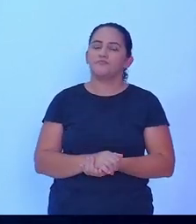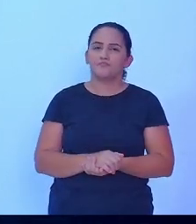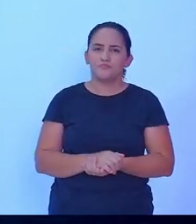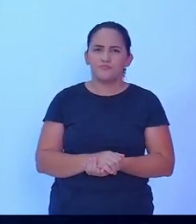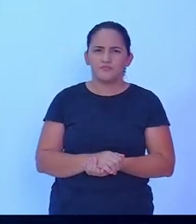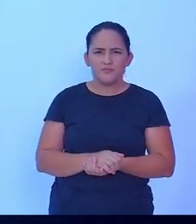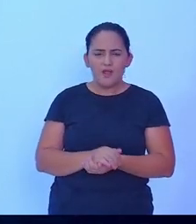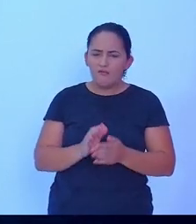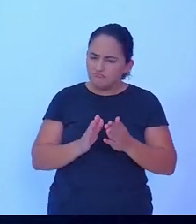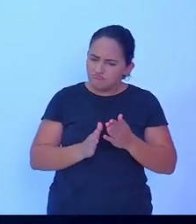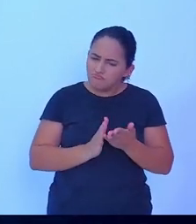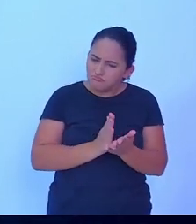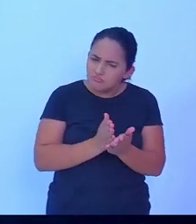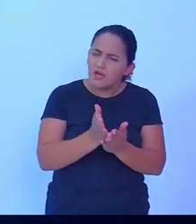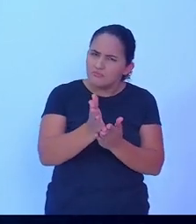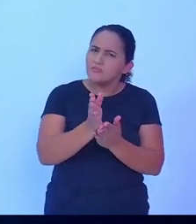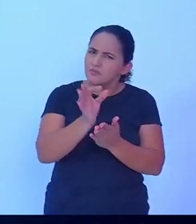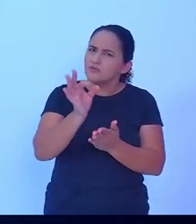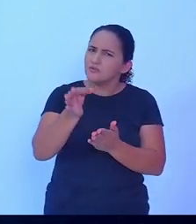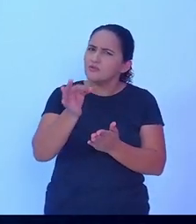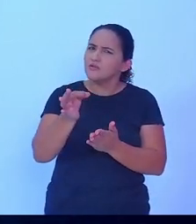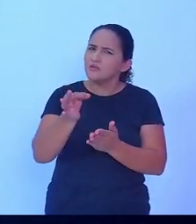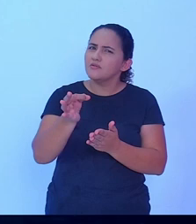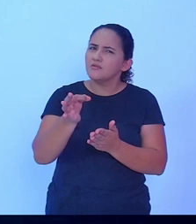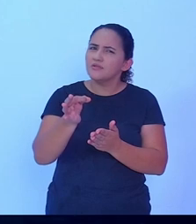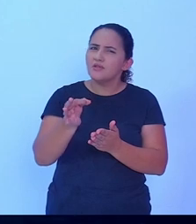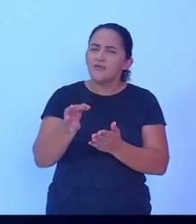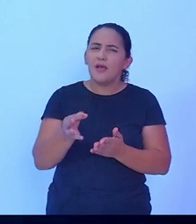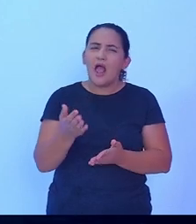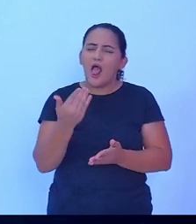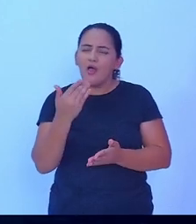gente possa realmente produzir alimento de qualidade.